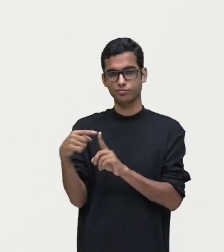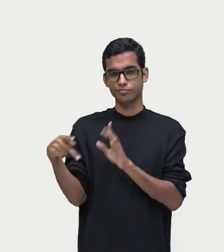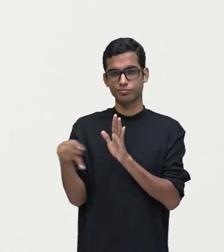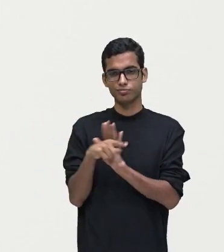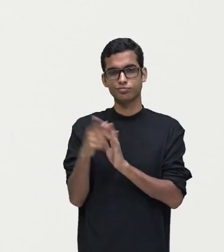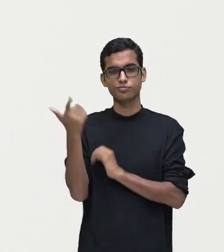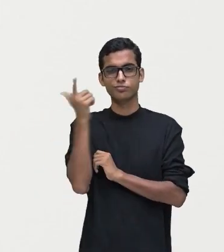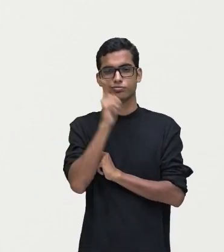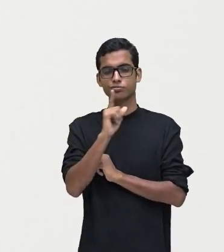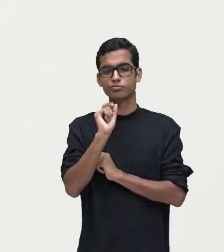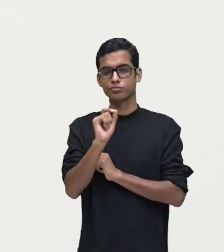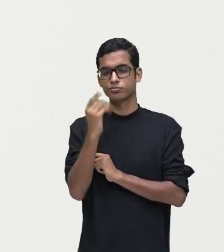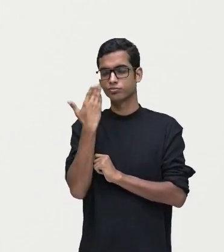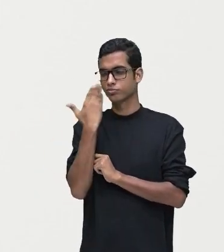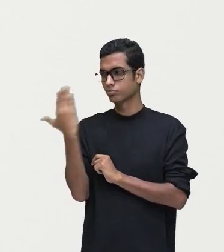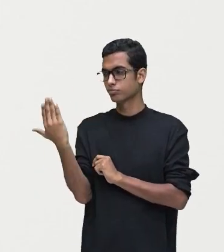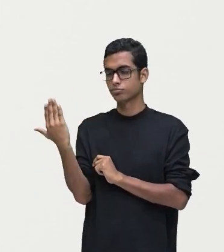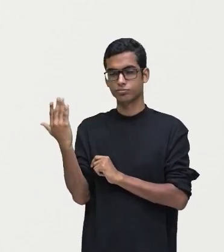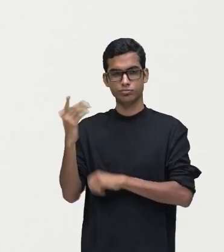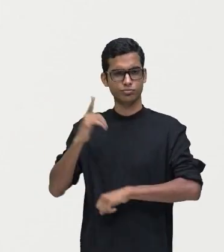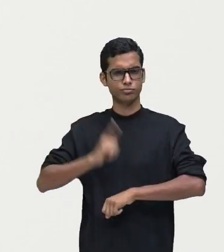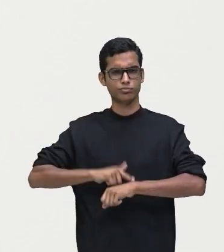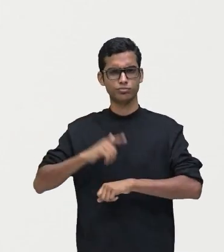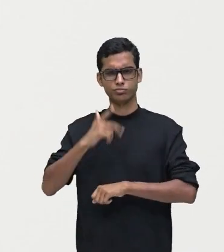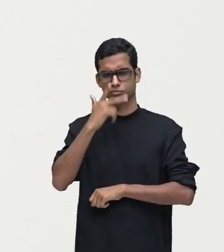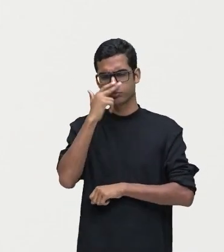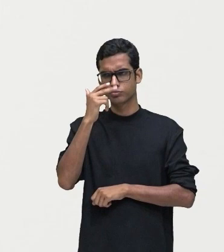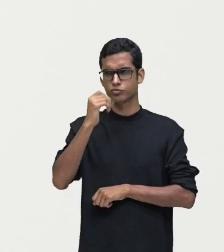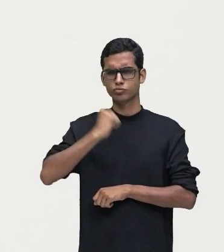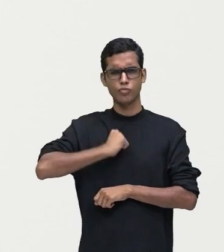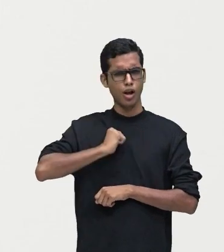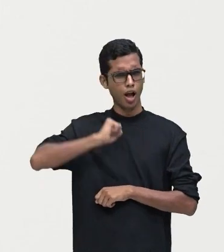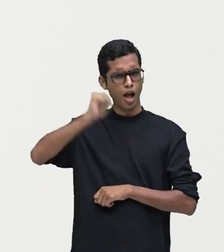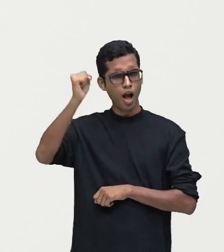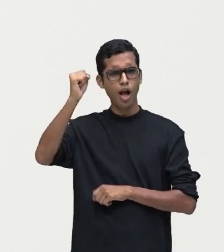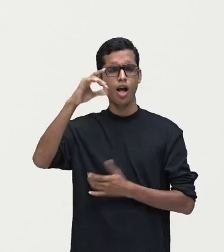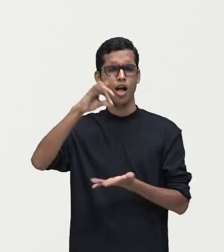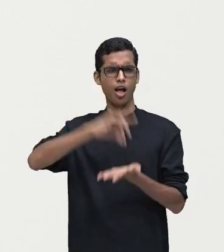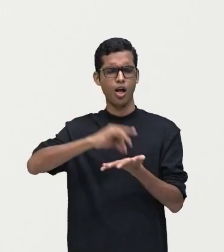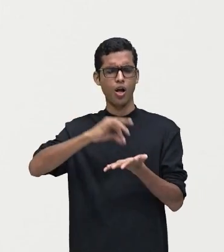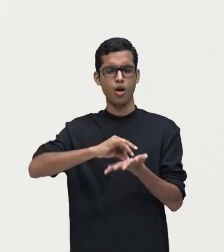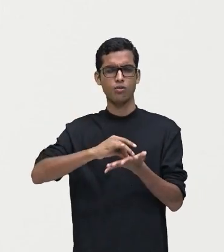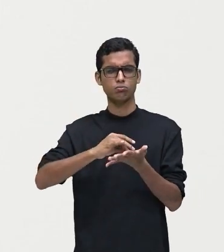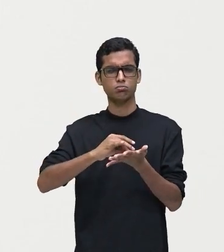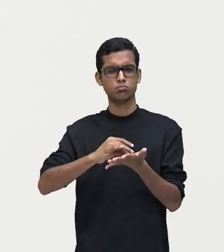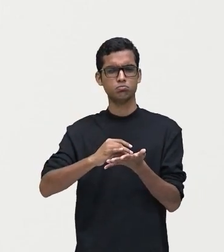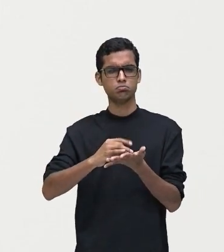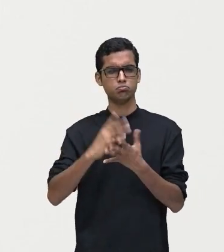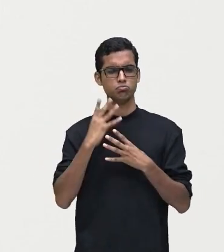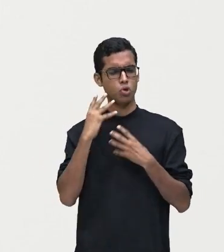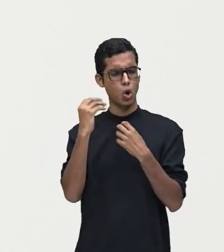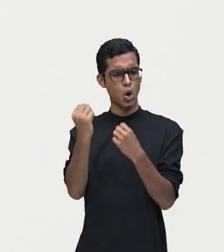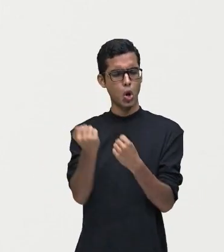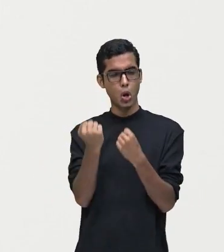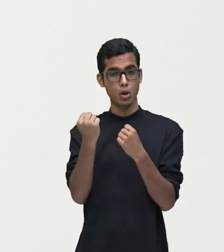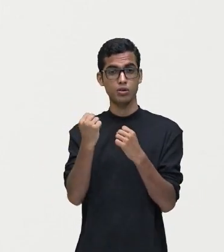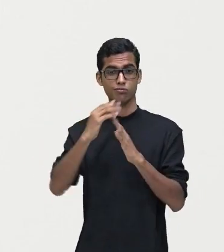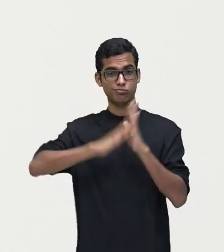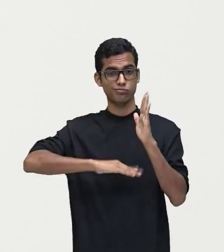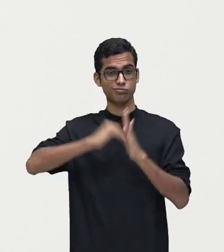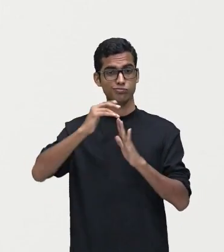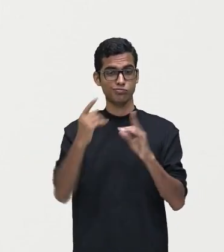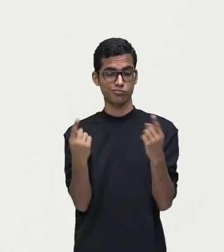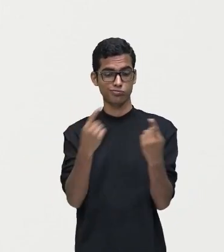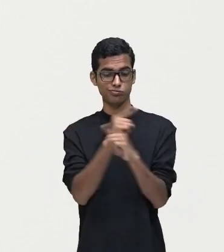deixar o momento histórico mais imponente, certo? Que o pintor fez essa